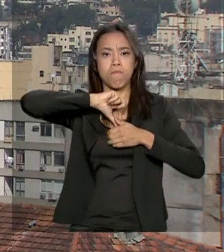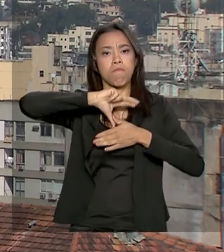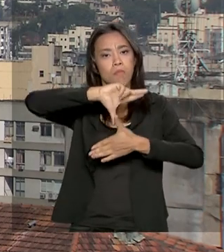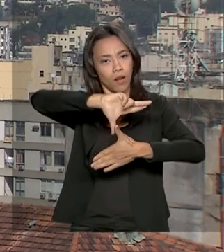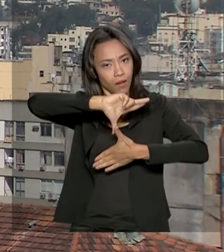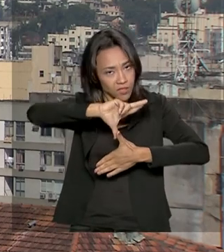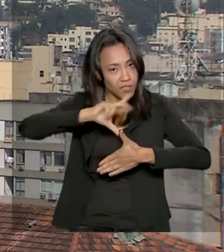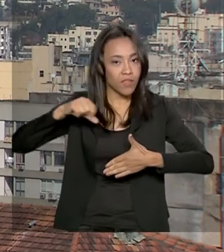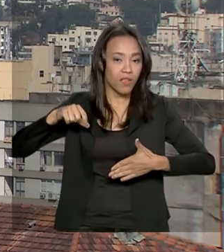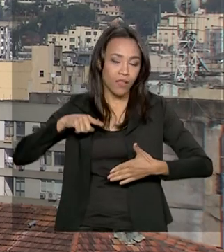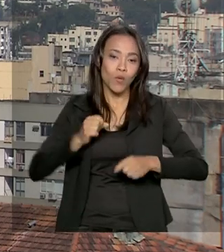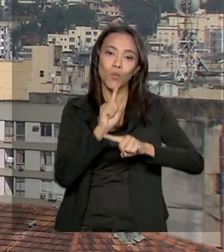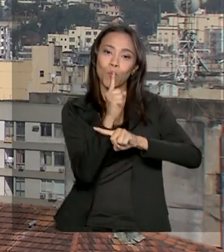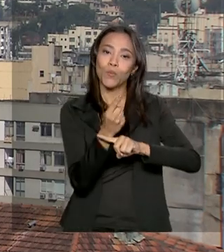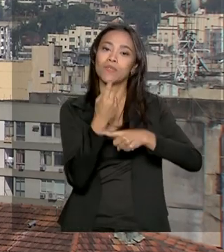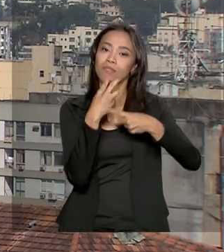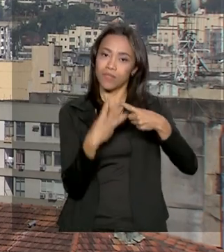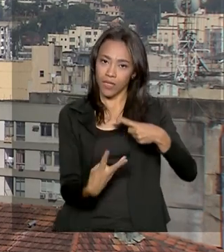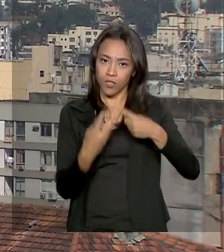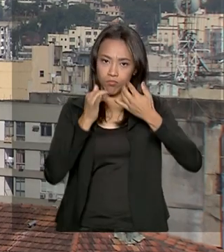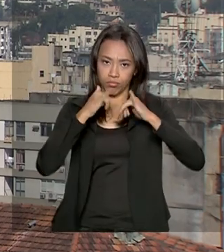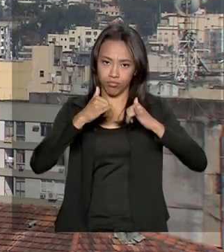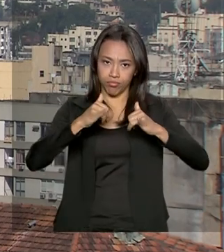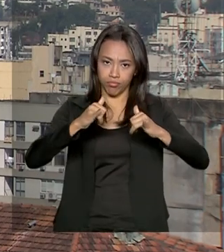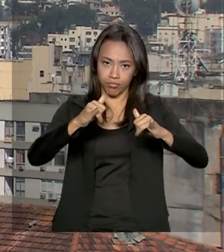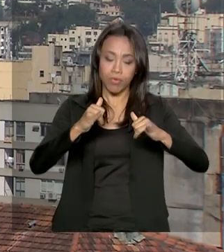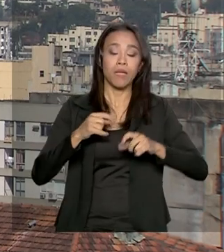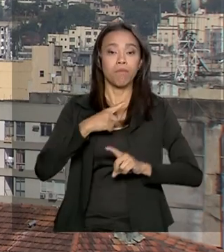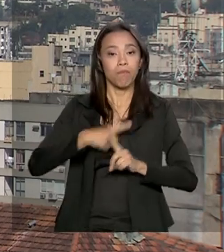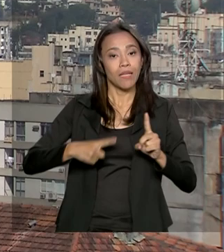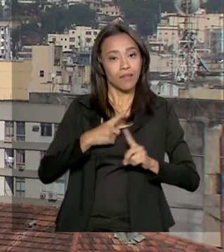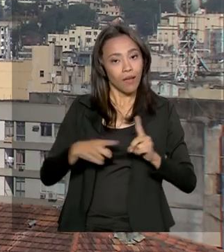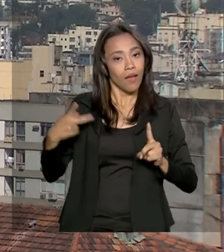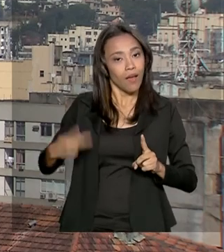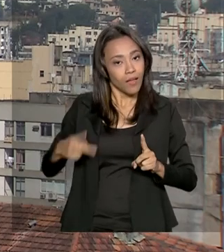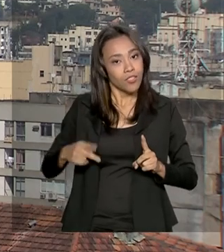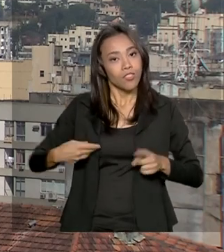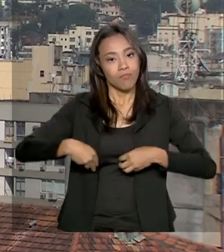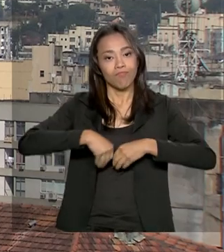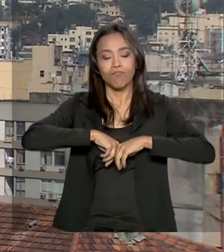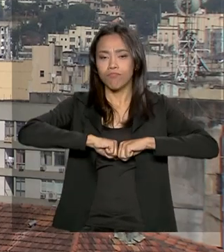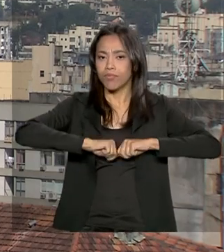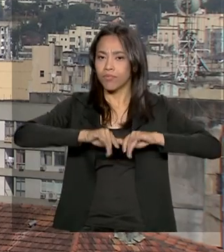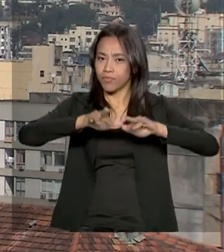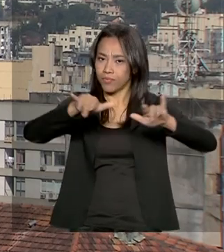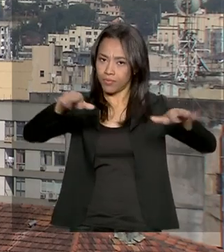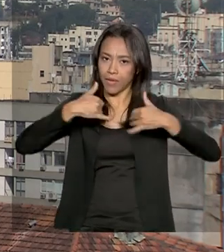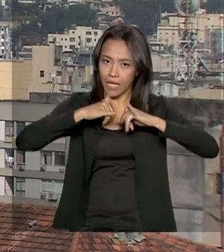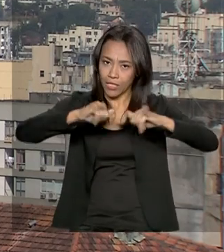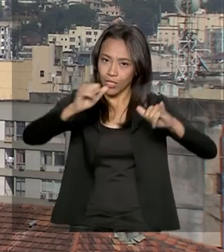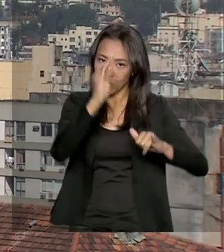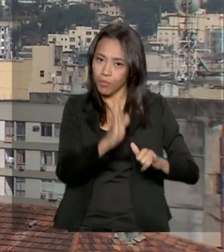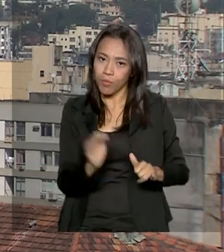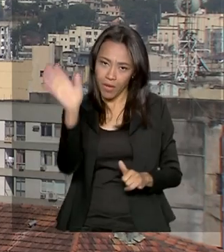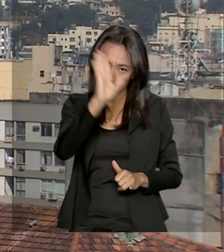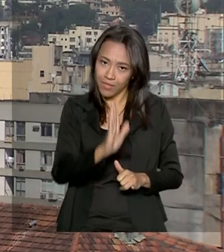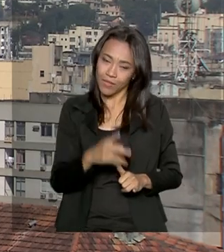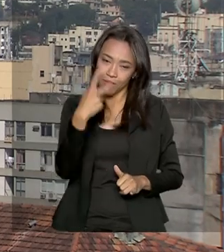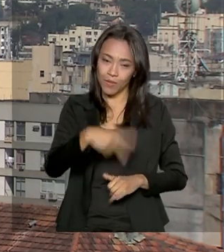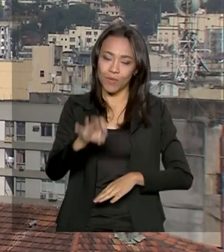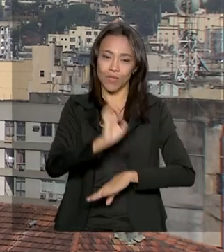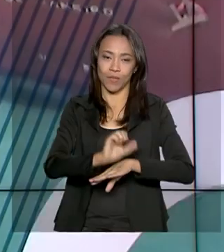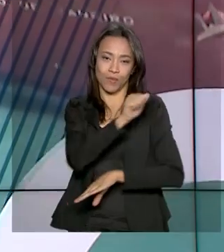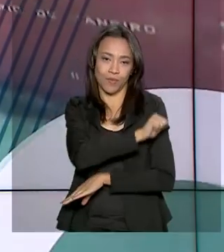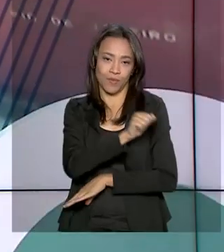responde por um terço da geração e metade da capacidade de distribuição brasileira. Do Rio de Janeiro, Alessandra Lago, para o